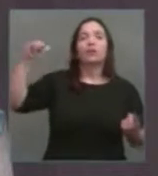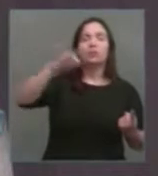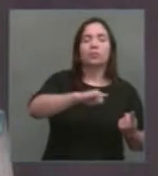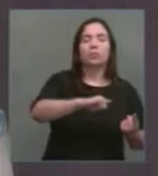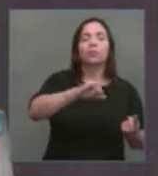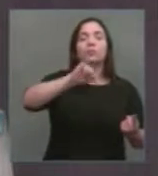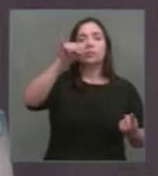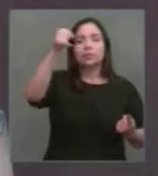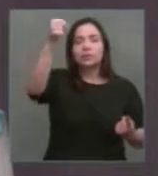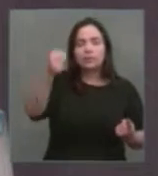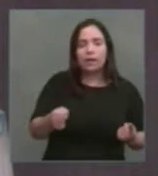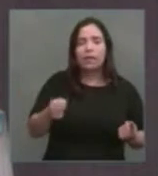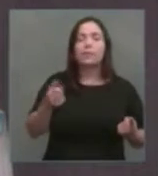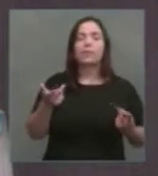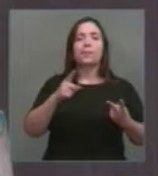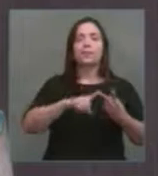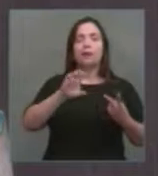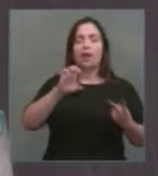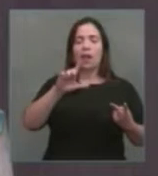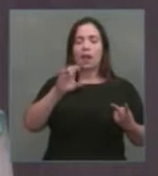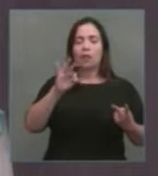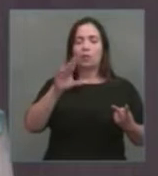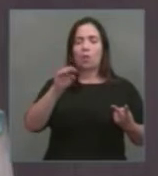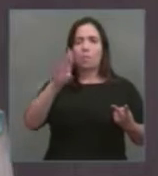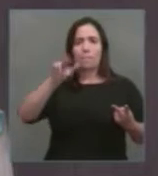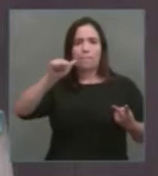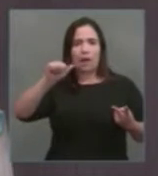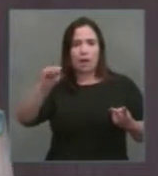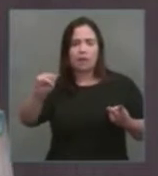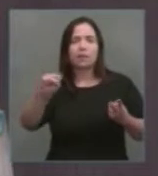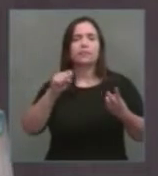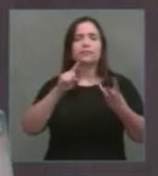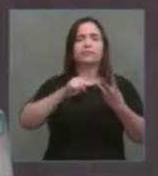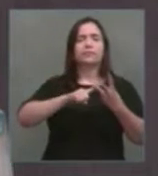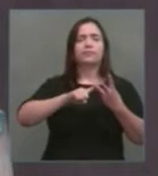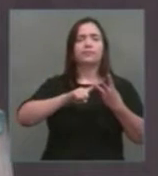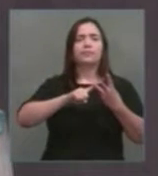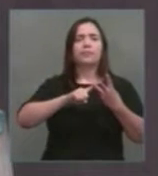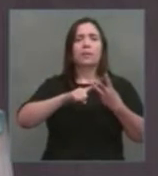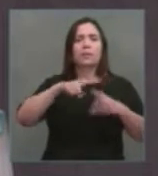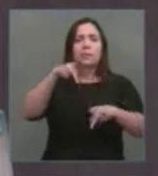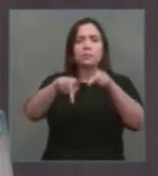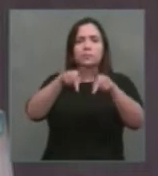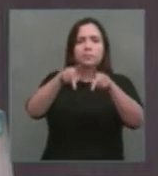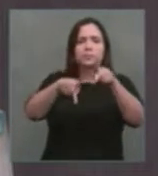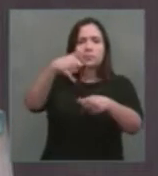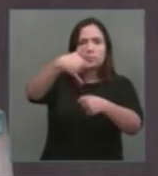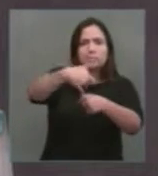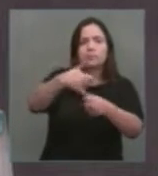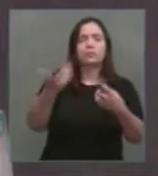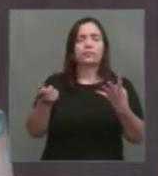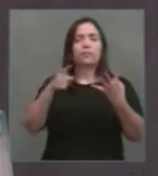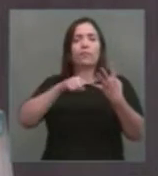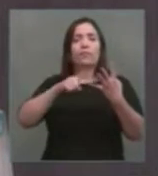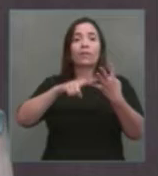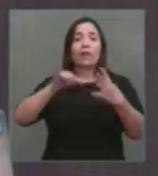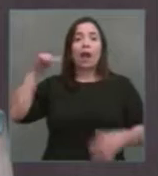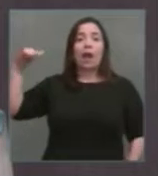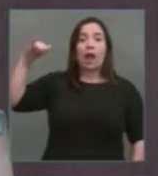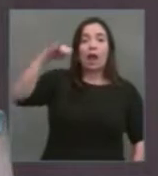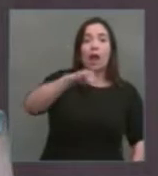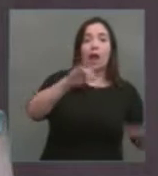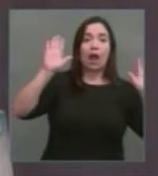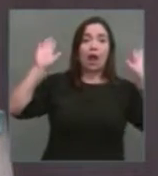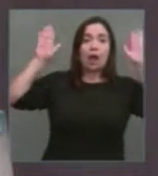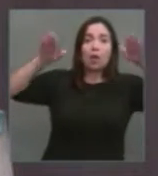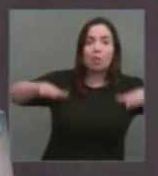passando pela Eletrobras, reservas minerais, os aeroportos mais lucrativos,